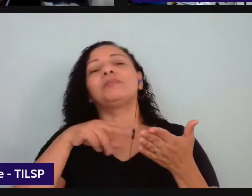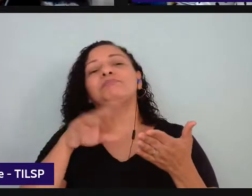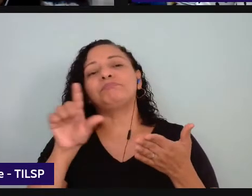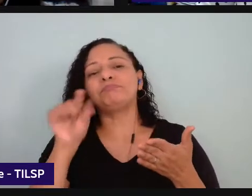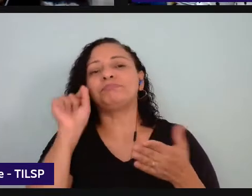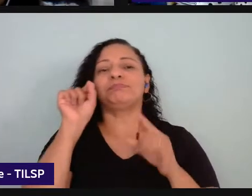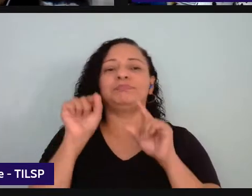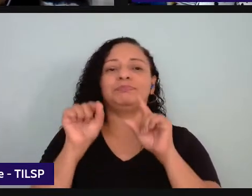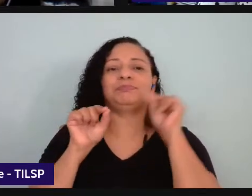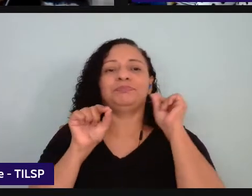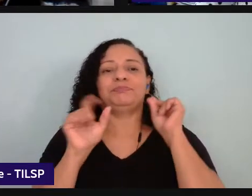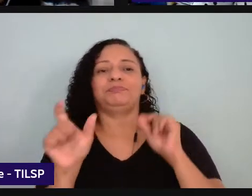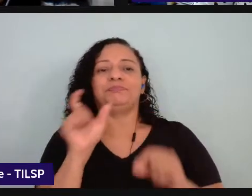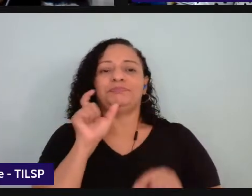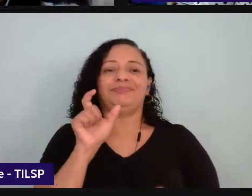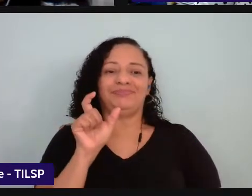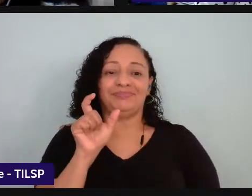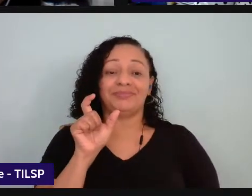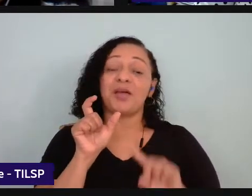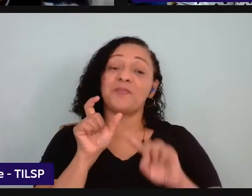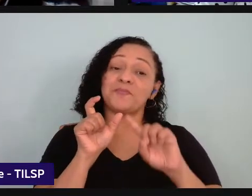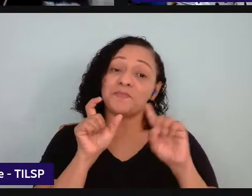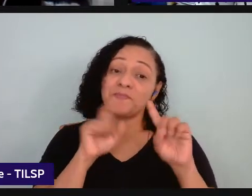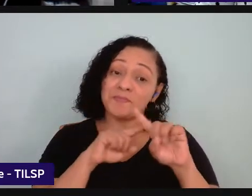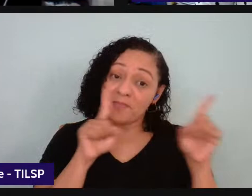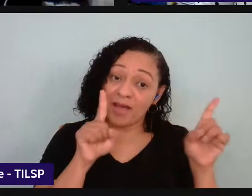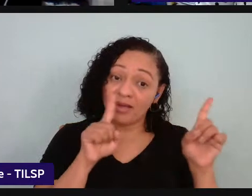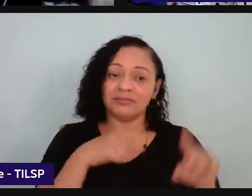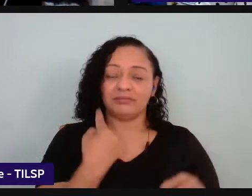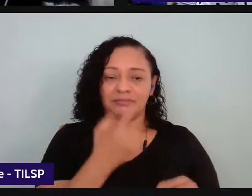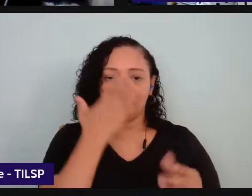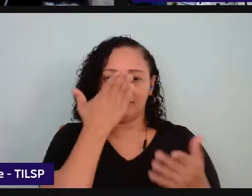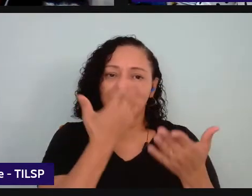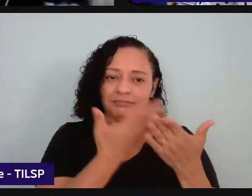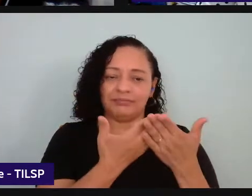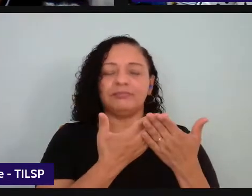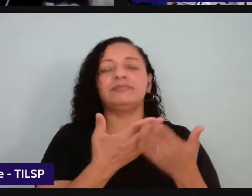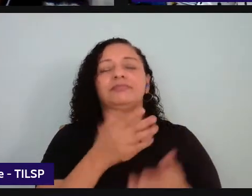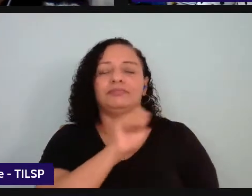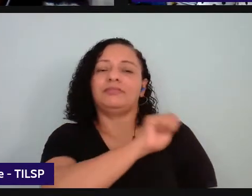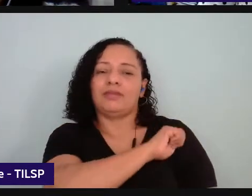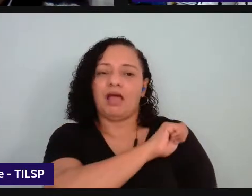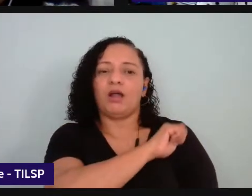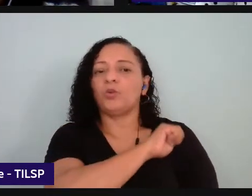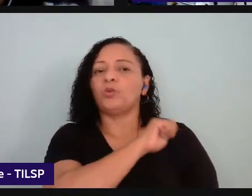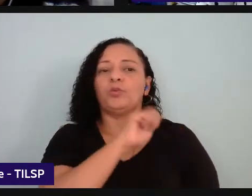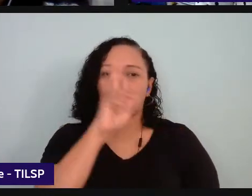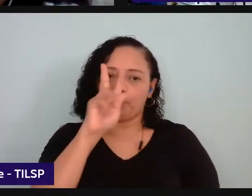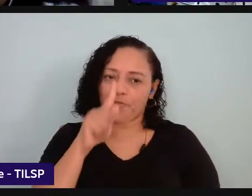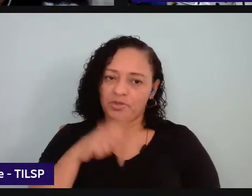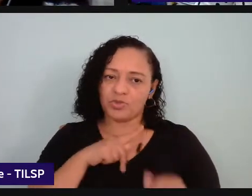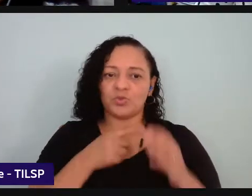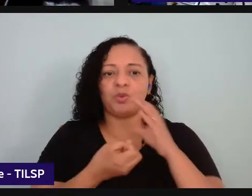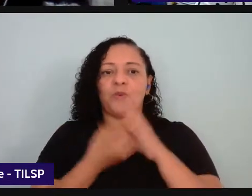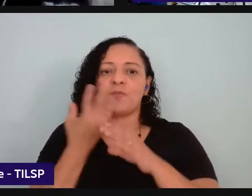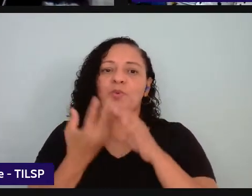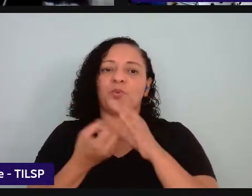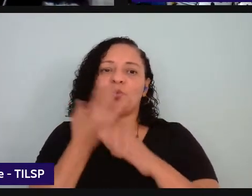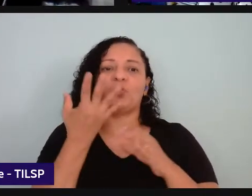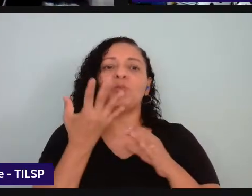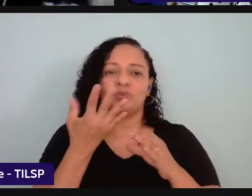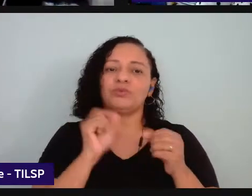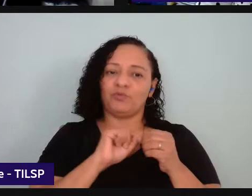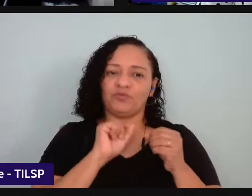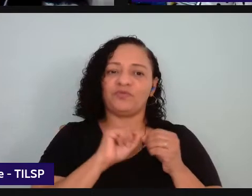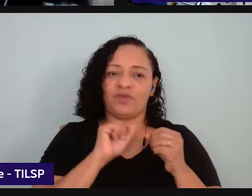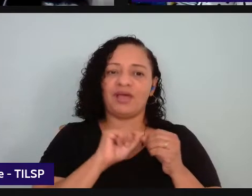do termo embora a nossa crença seja mesmo nesse aluno que produz nesse aluno que constrói isso